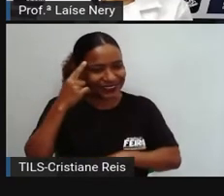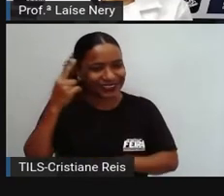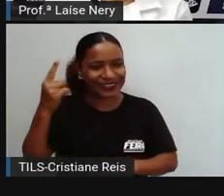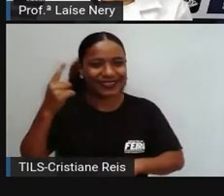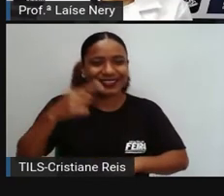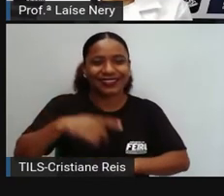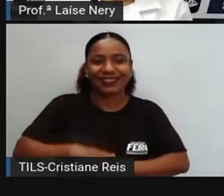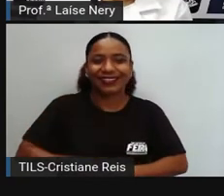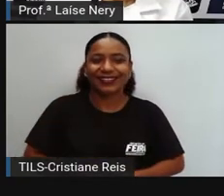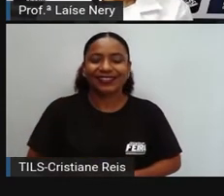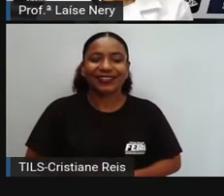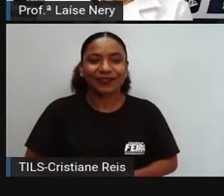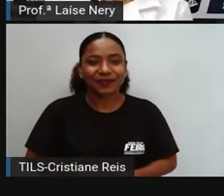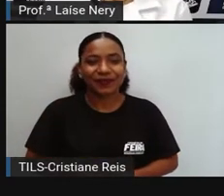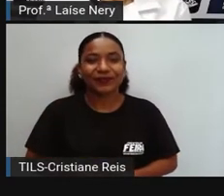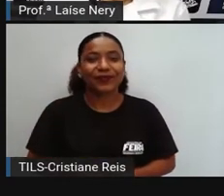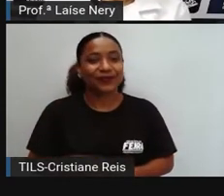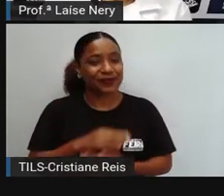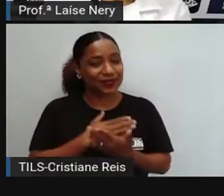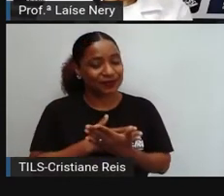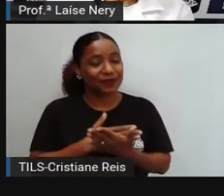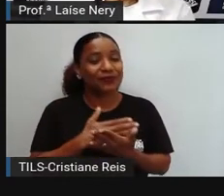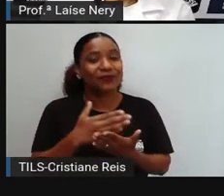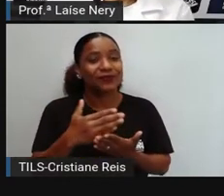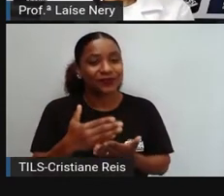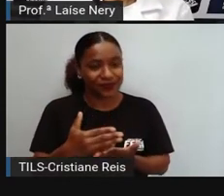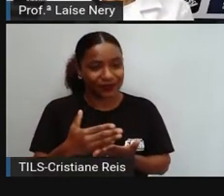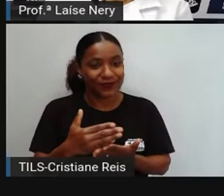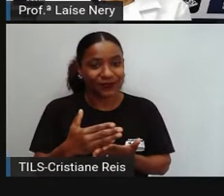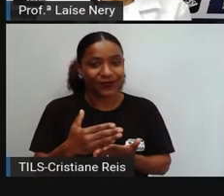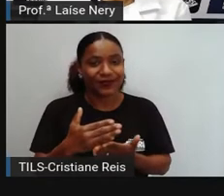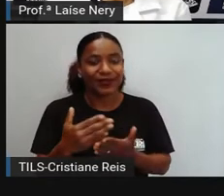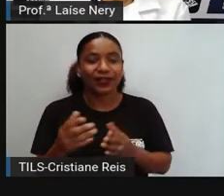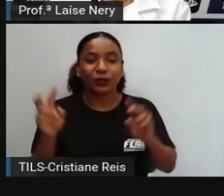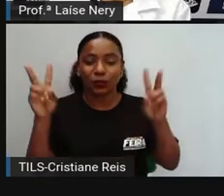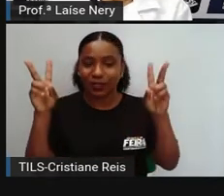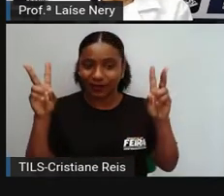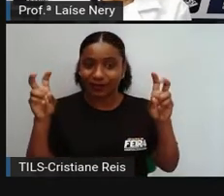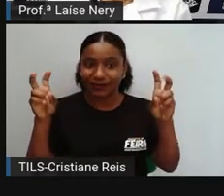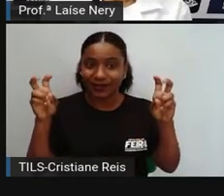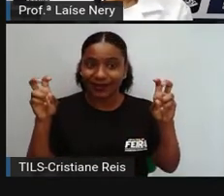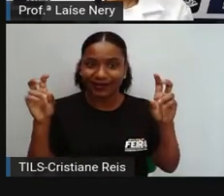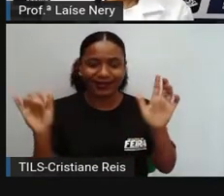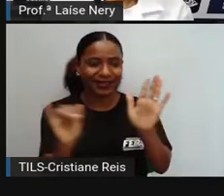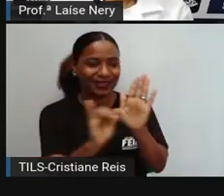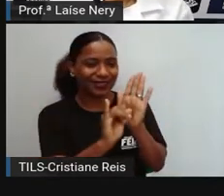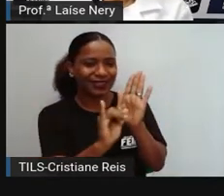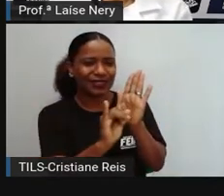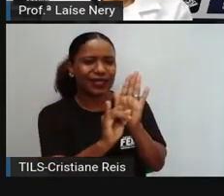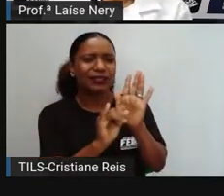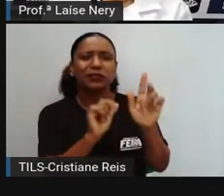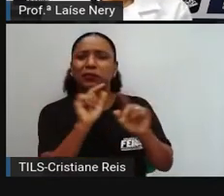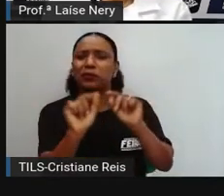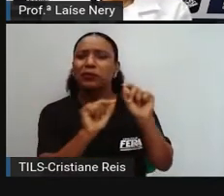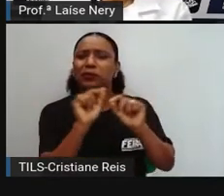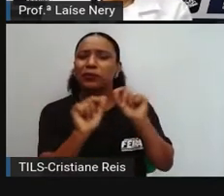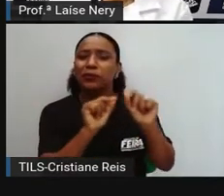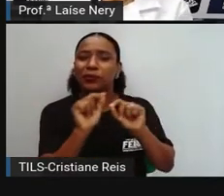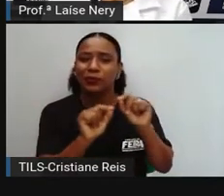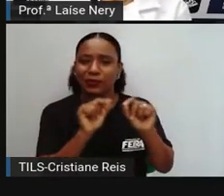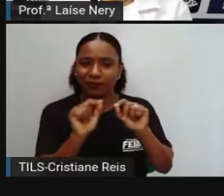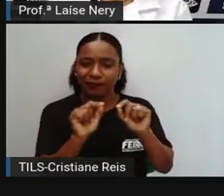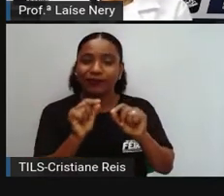Para começar, identidade, que foi esse tema, é o conjunto de características